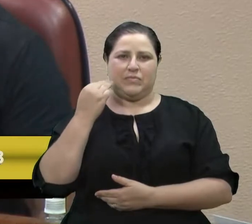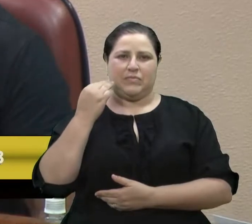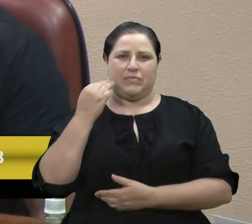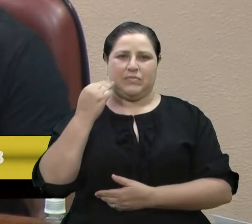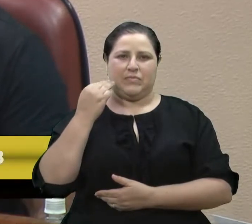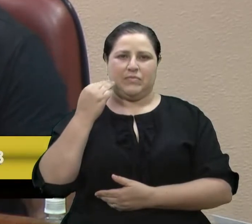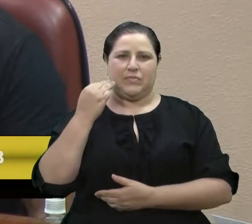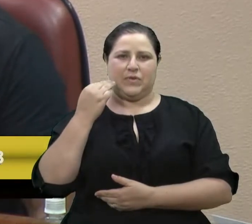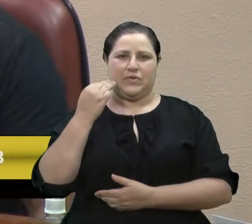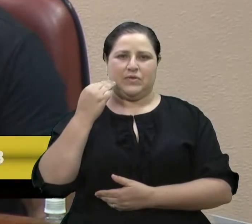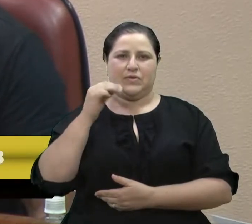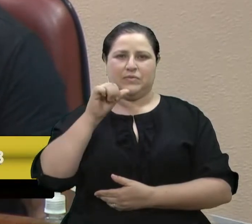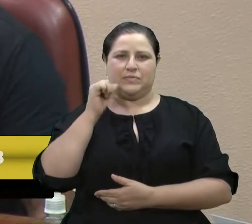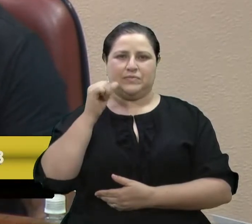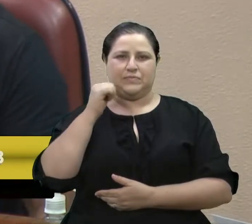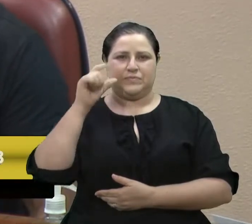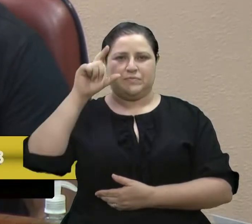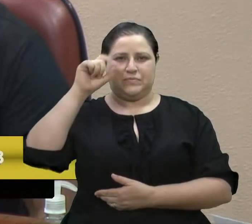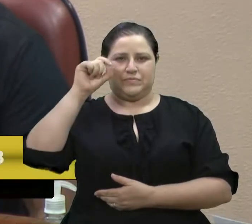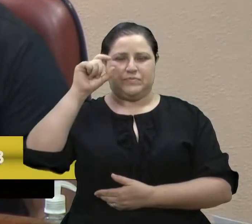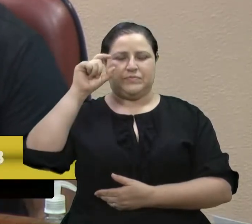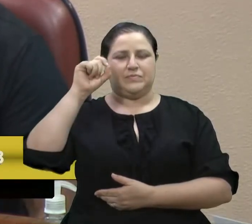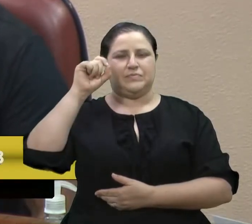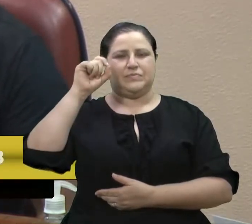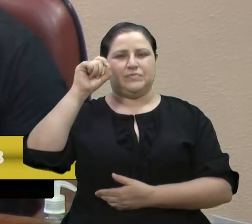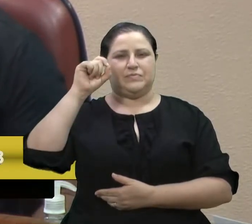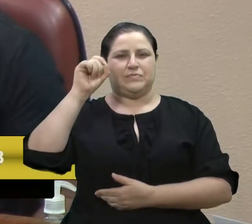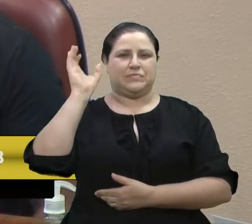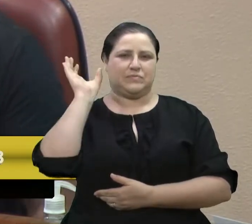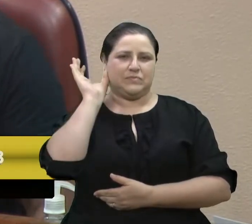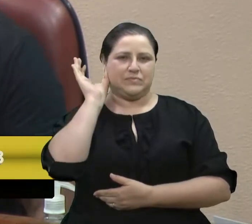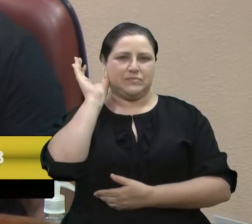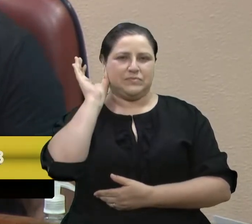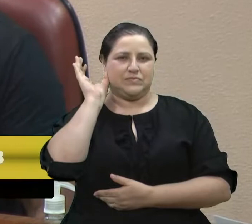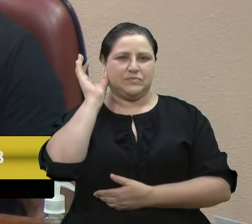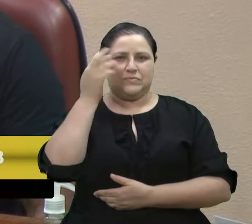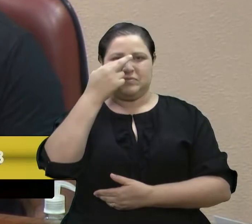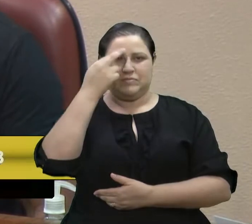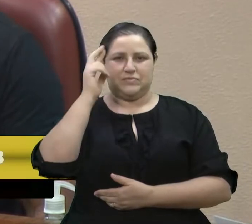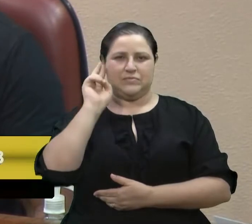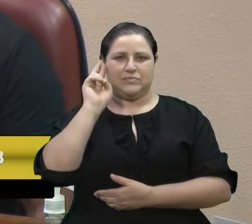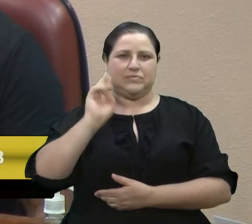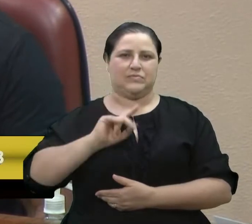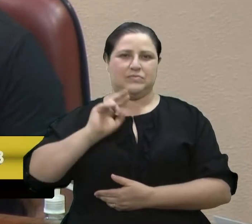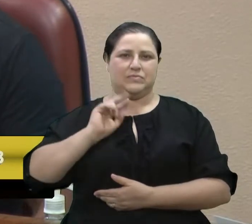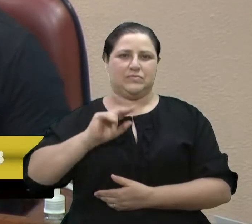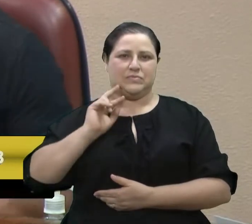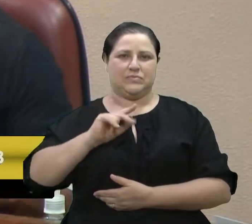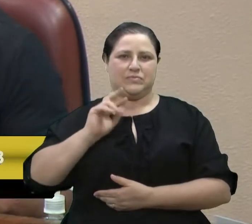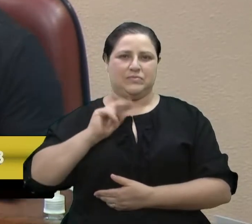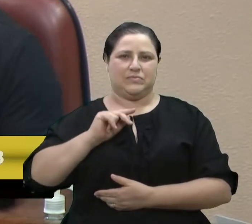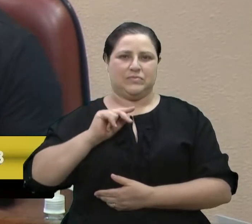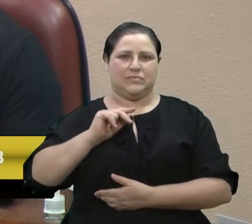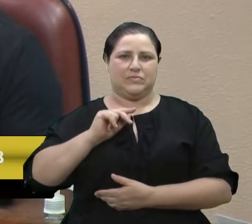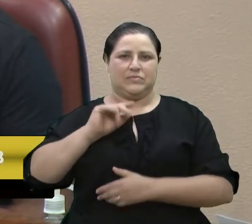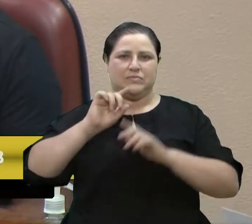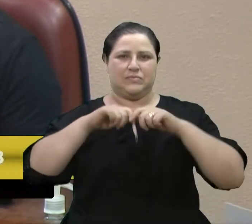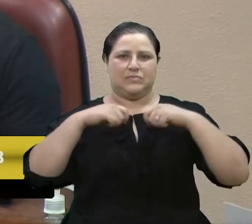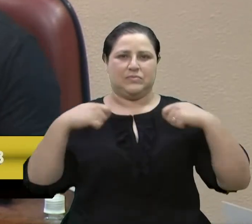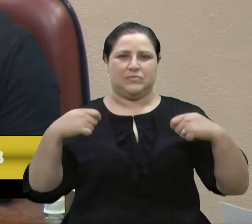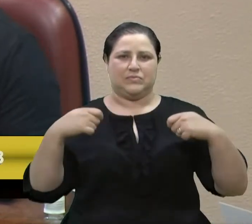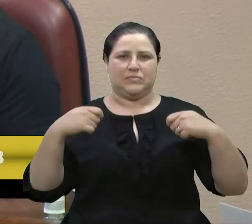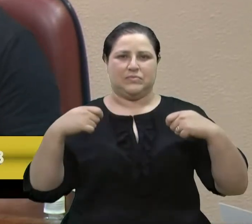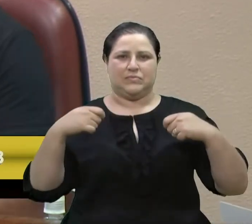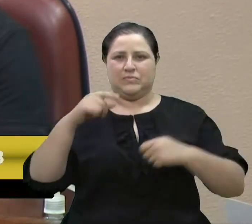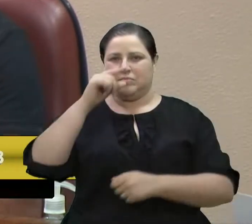Marcon, Maurício Scalco, Almir Cadori, Rafael Bueno, Renato Oliveira, Ricardo Daneluz, Sandro